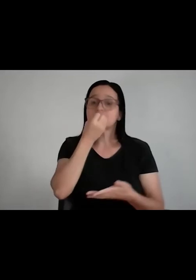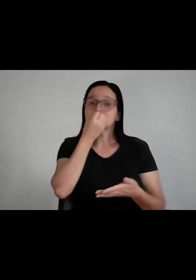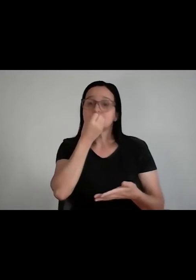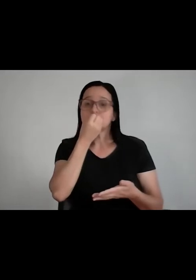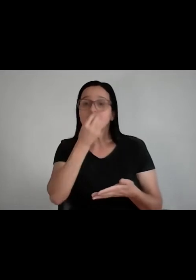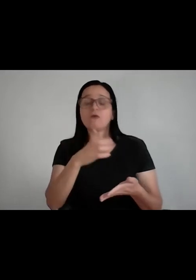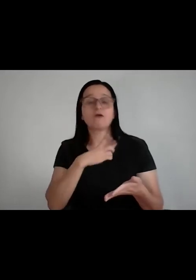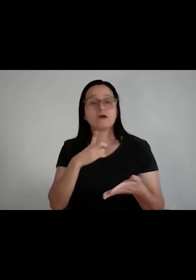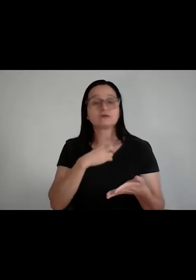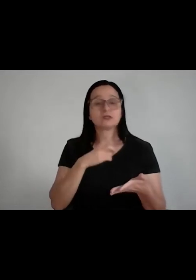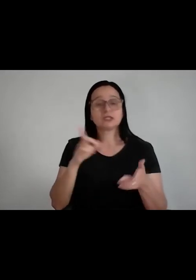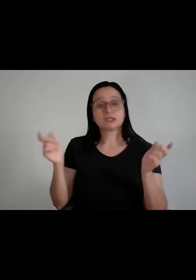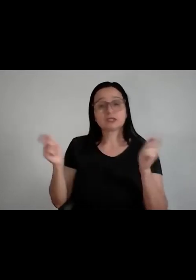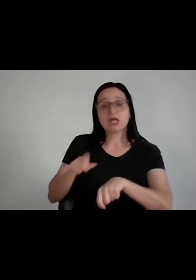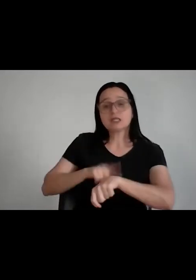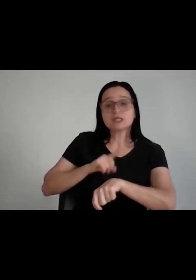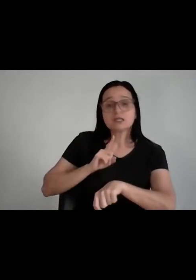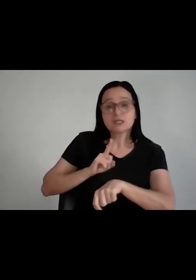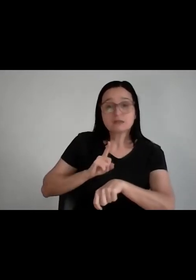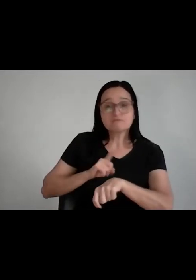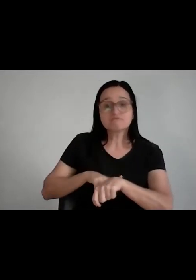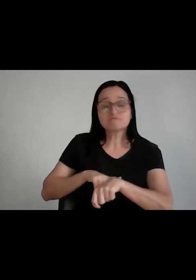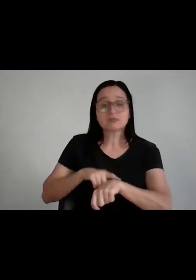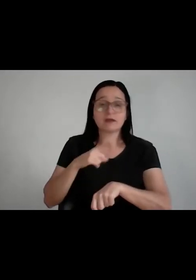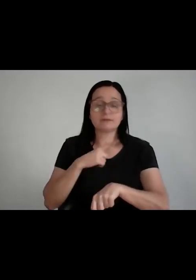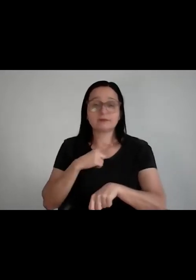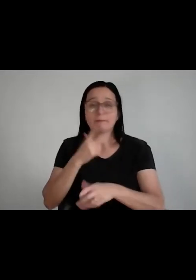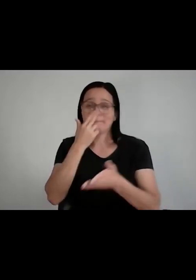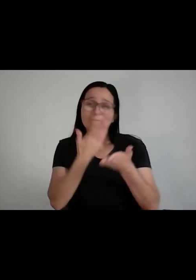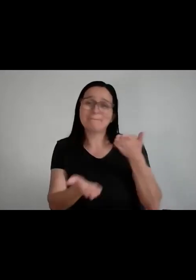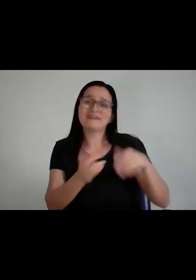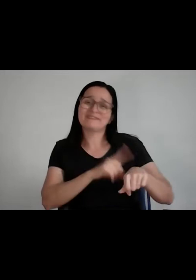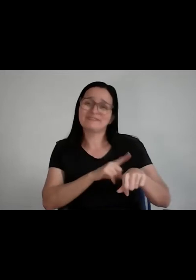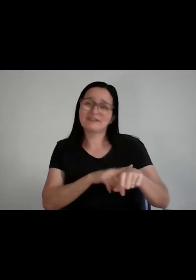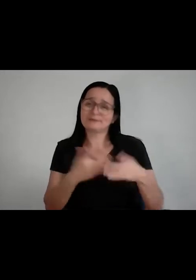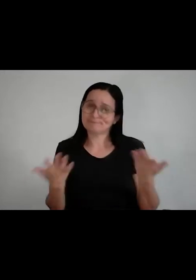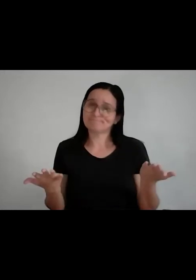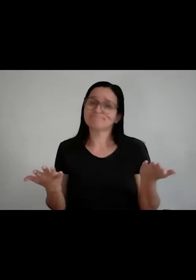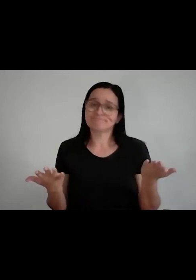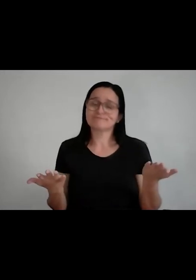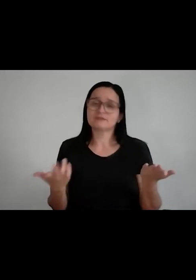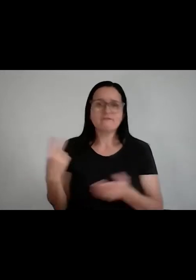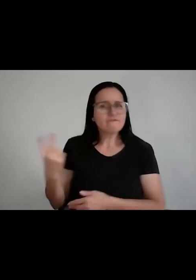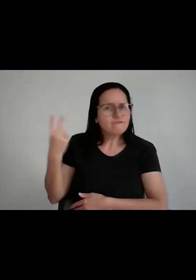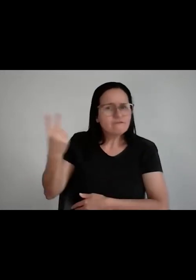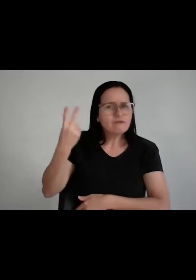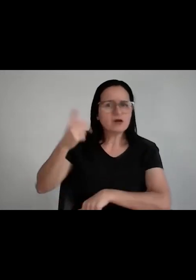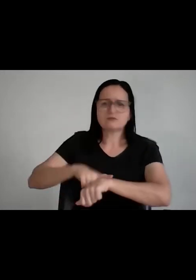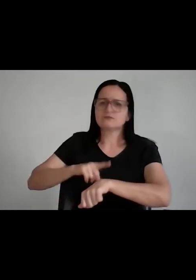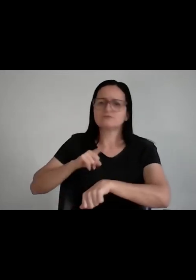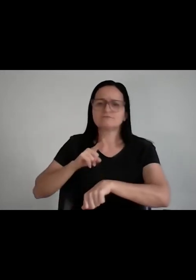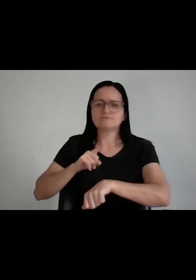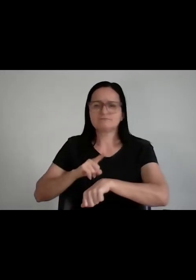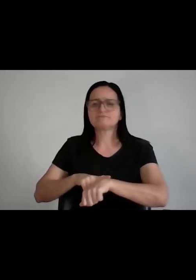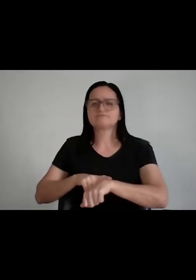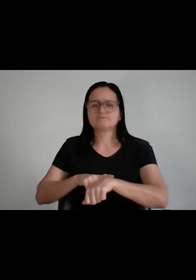tem bastante tempo, pode dar até demole perder tempo com algumas coisas que fazem parte. Mas, cara, valorize o seu tempo. Aplique o seu